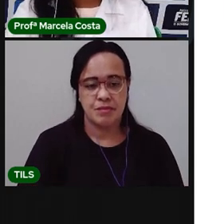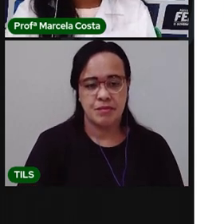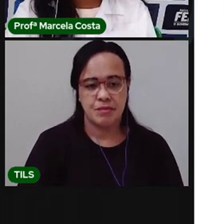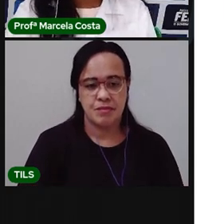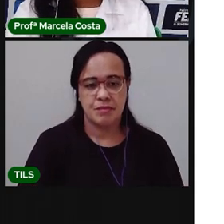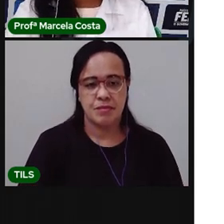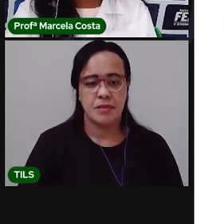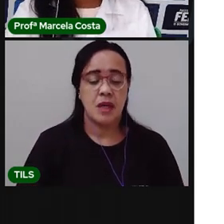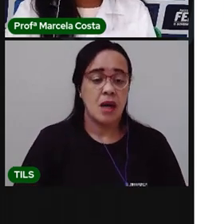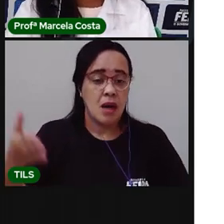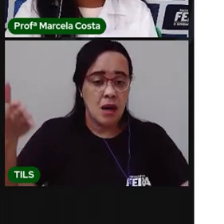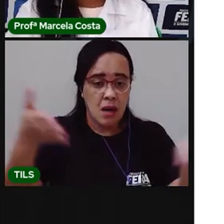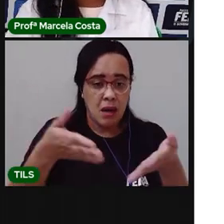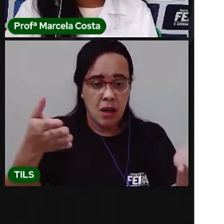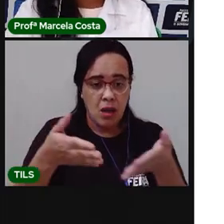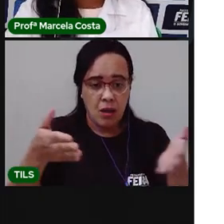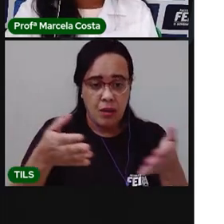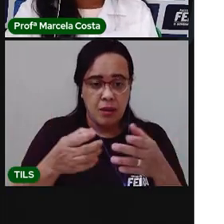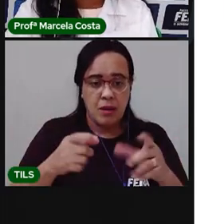ao número de letras.